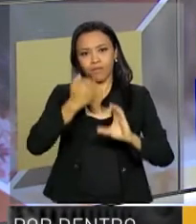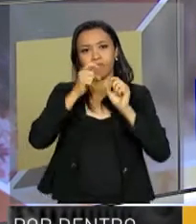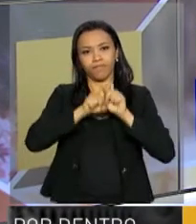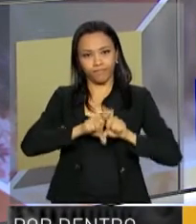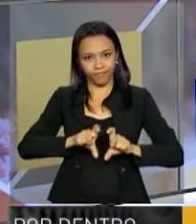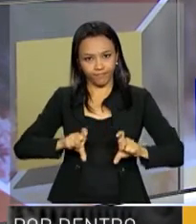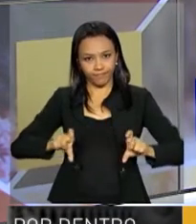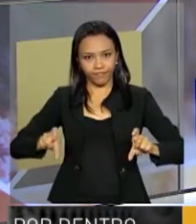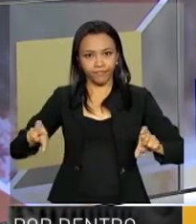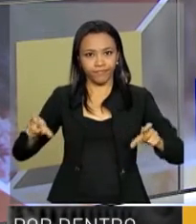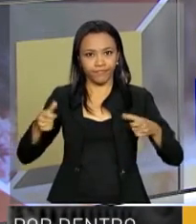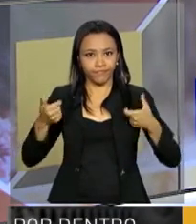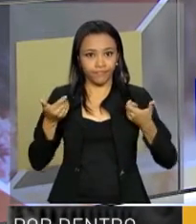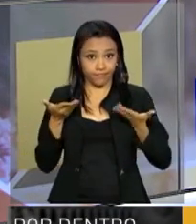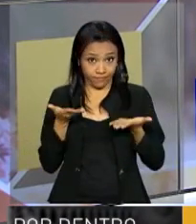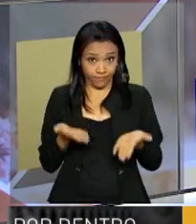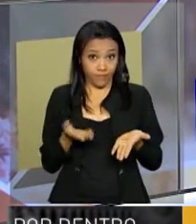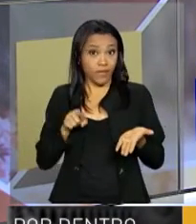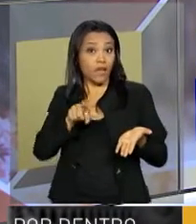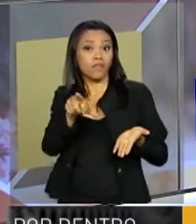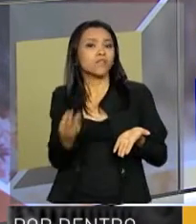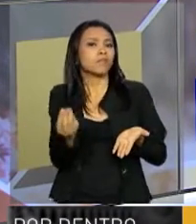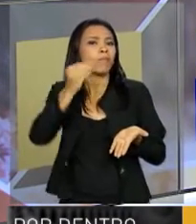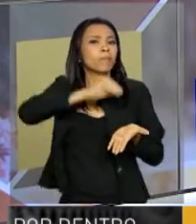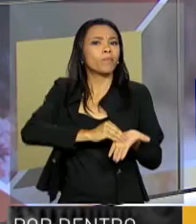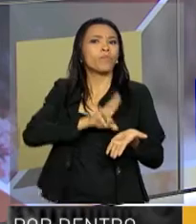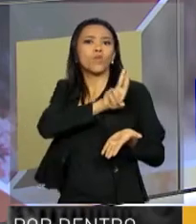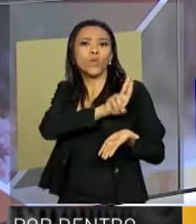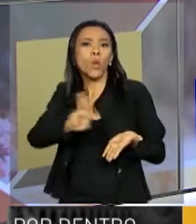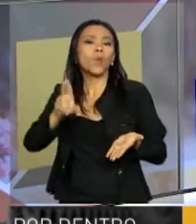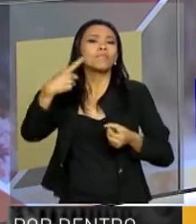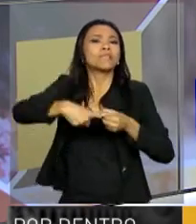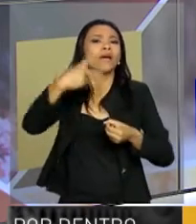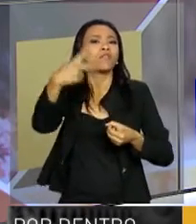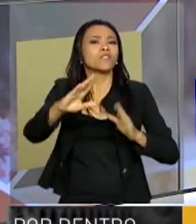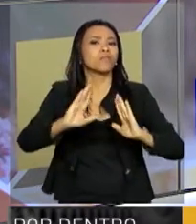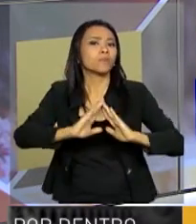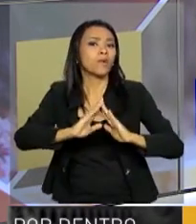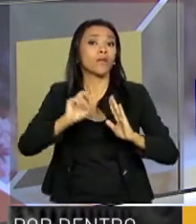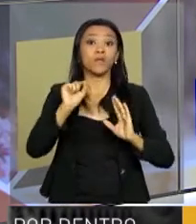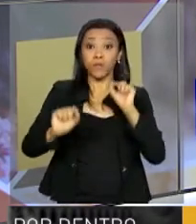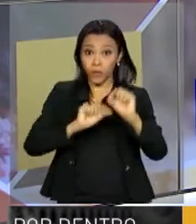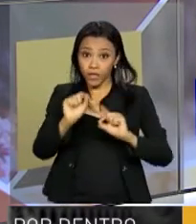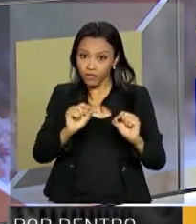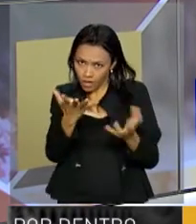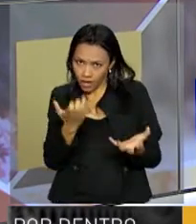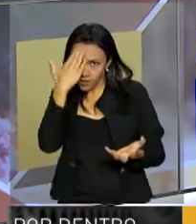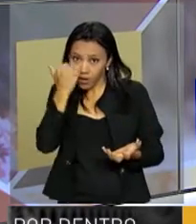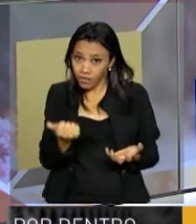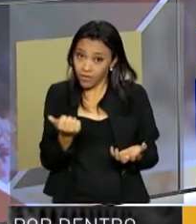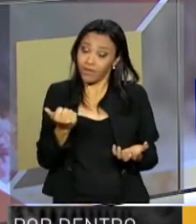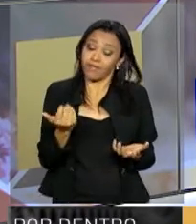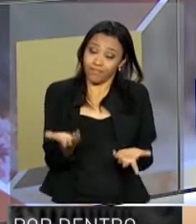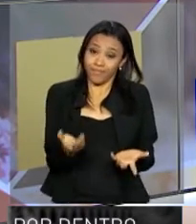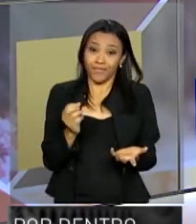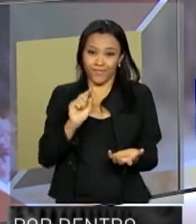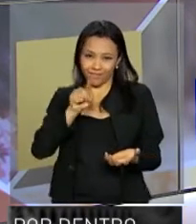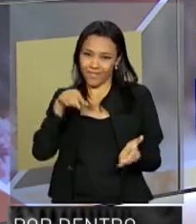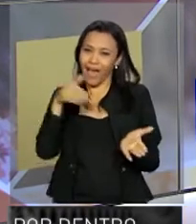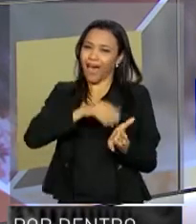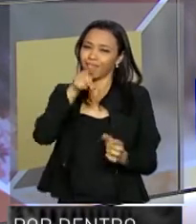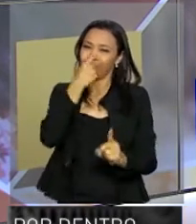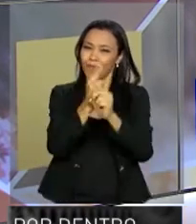governo arroba presidencia.gov.br Informe o seu nome e a cidade onde você mora e o que você gostaria de saber.